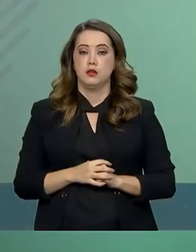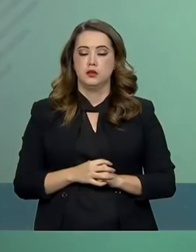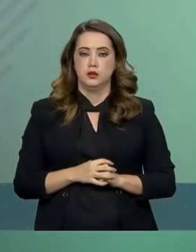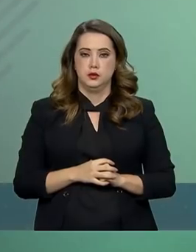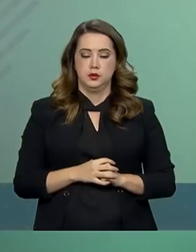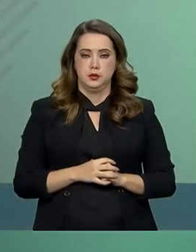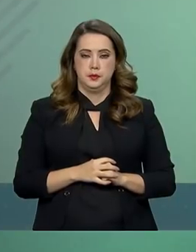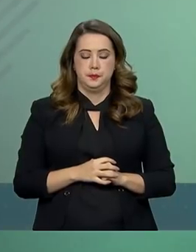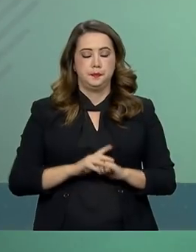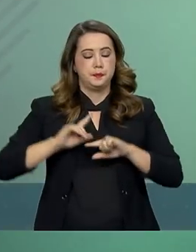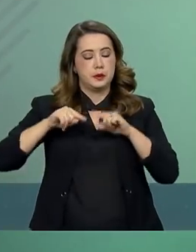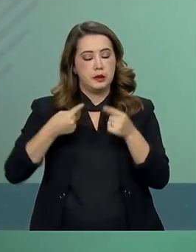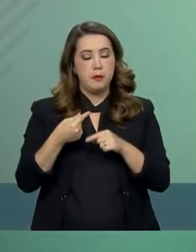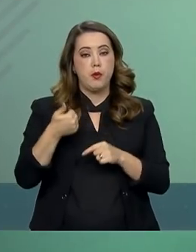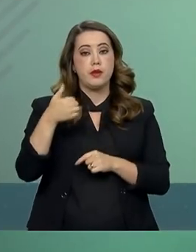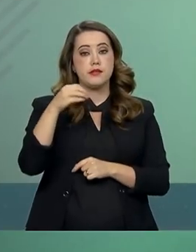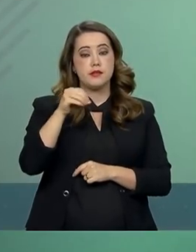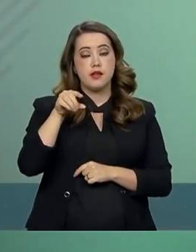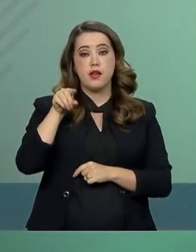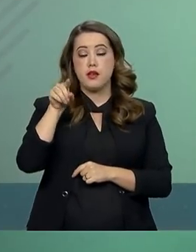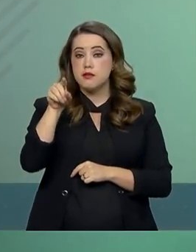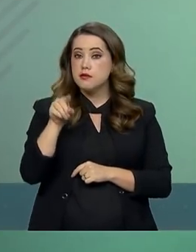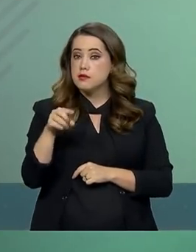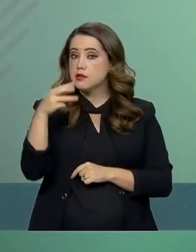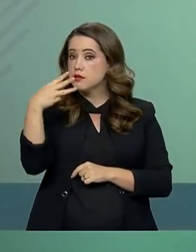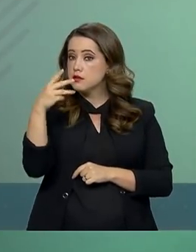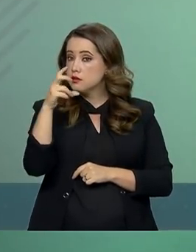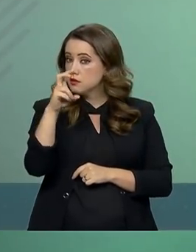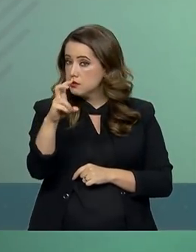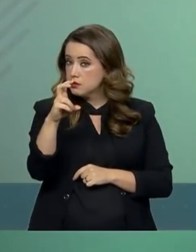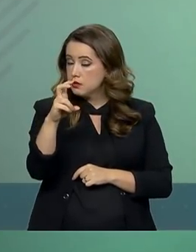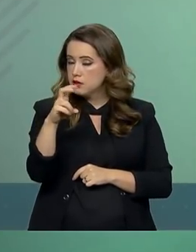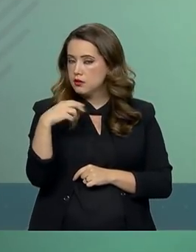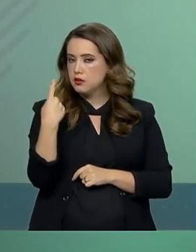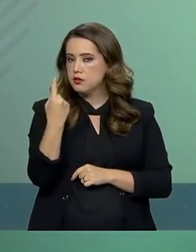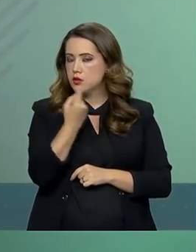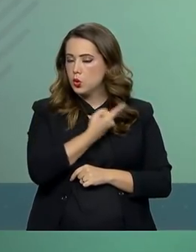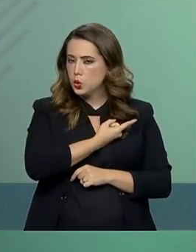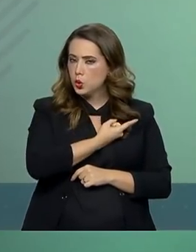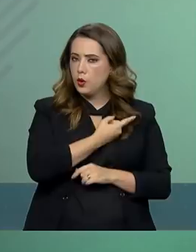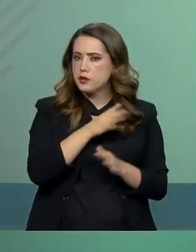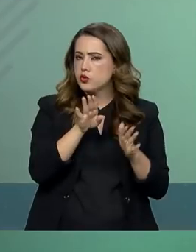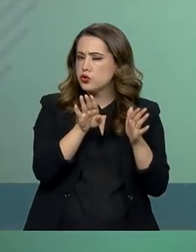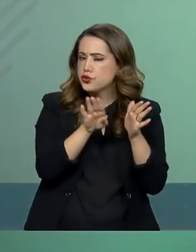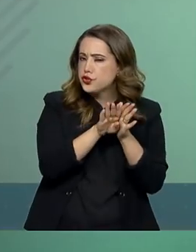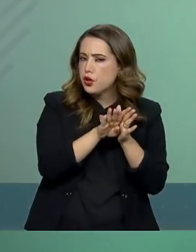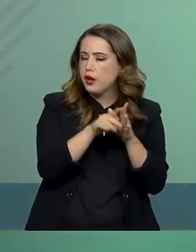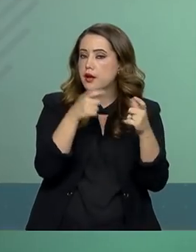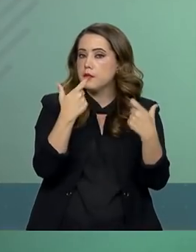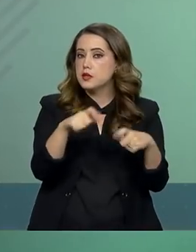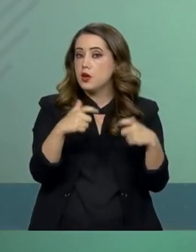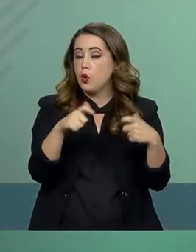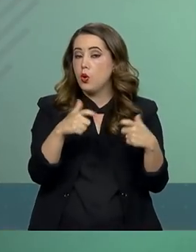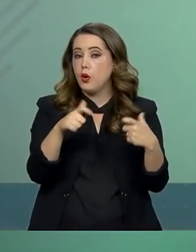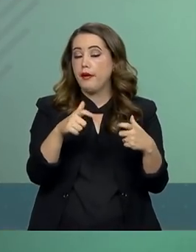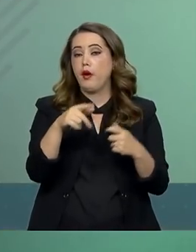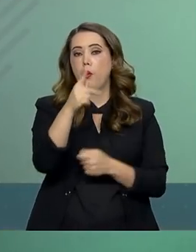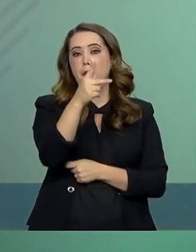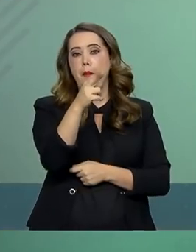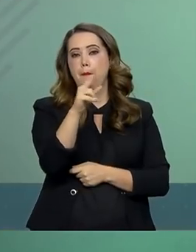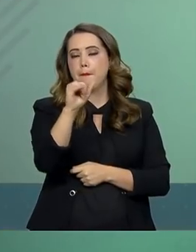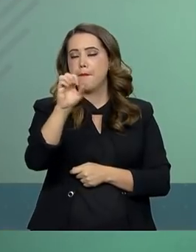Seguida às 10h35, nós estaremos chegando na Praça San Martín